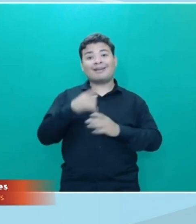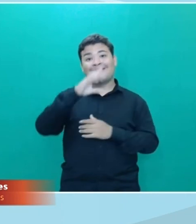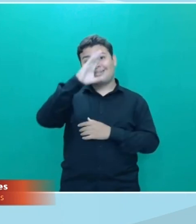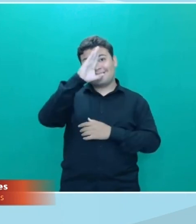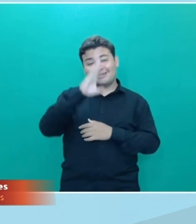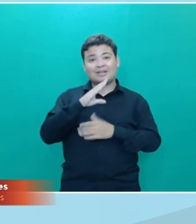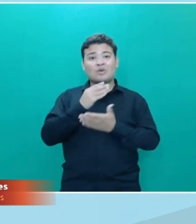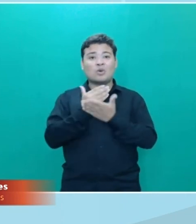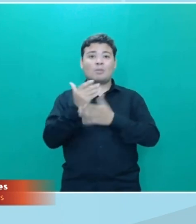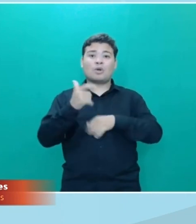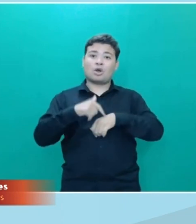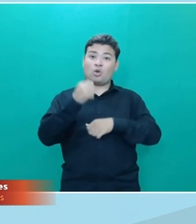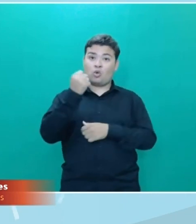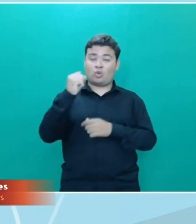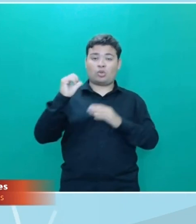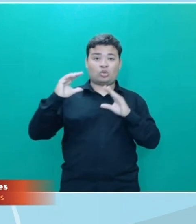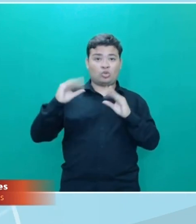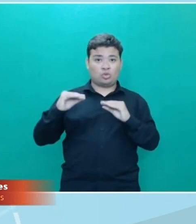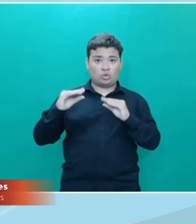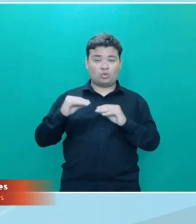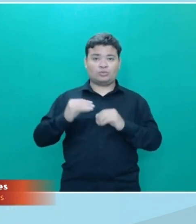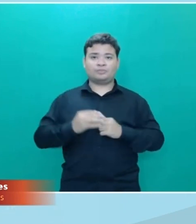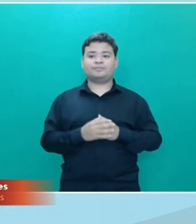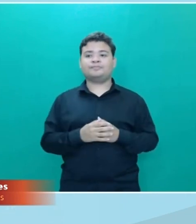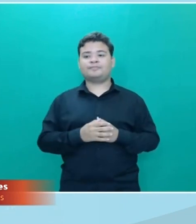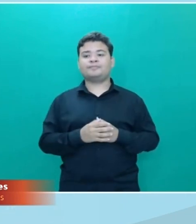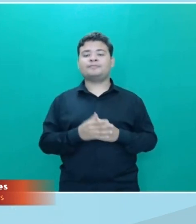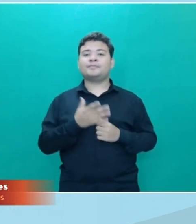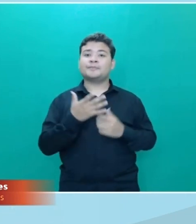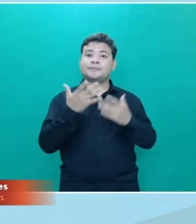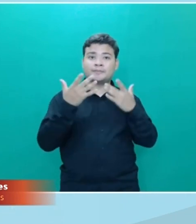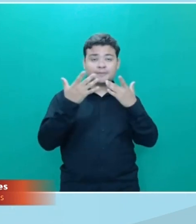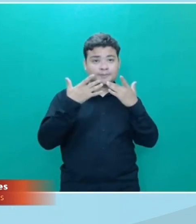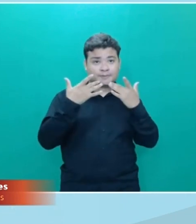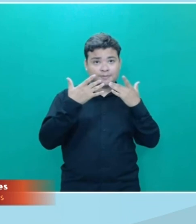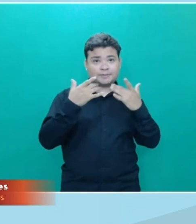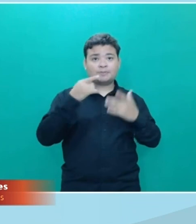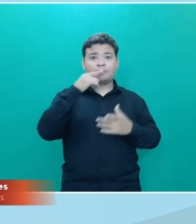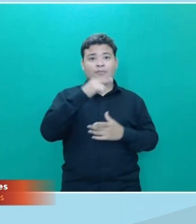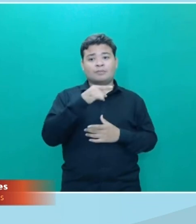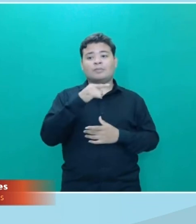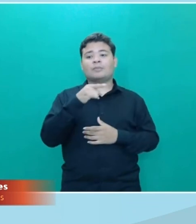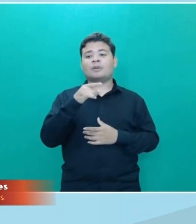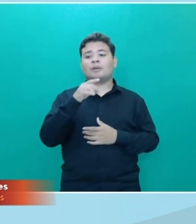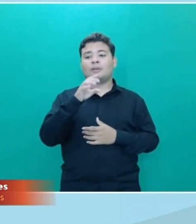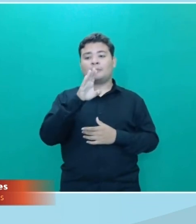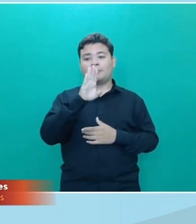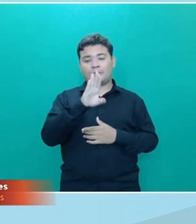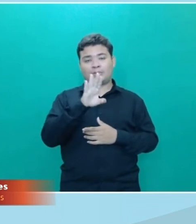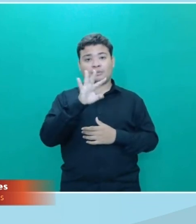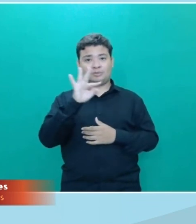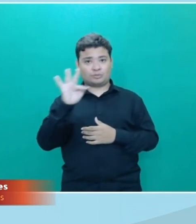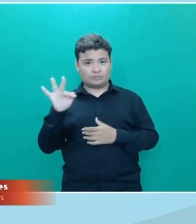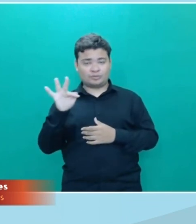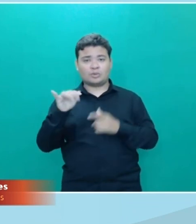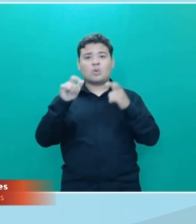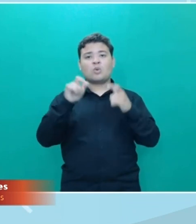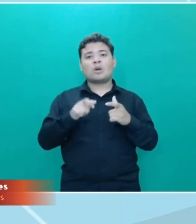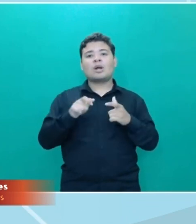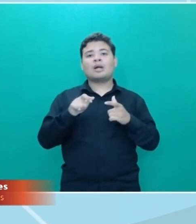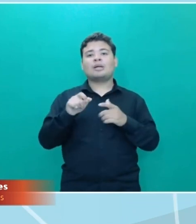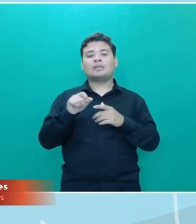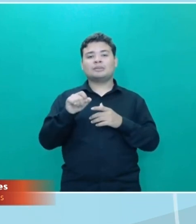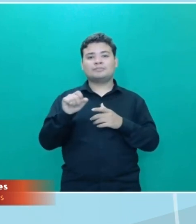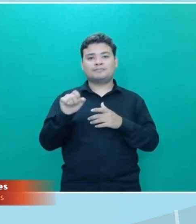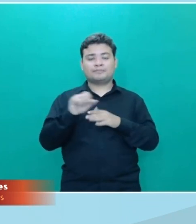às oito horas da noite. E o Teatro Escola Basileu França fica no setor Leste Universitário ali na Avenida